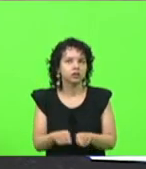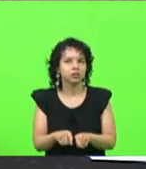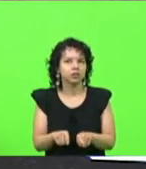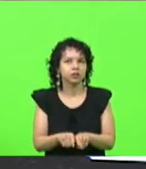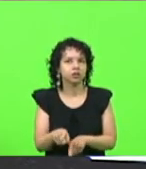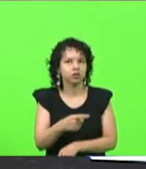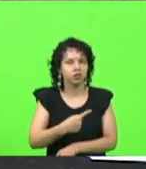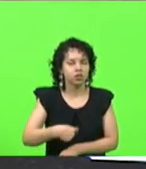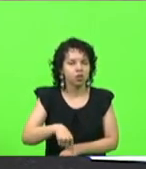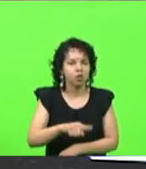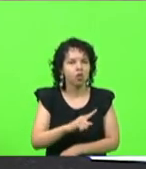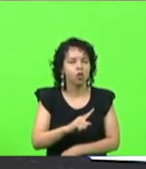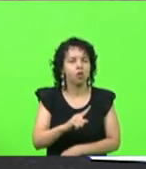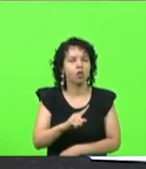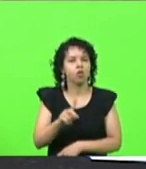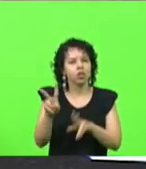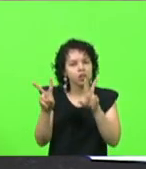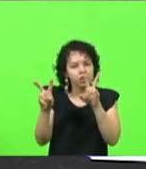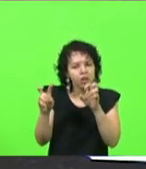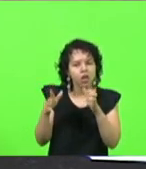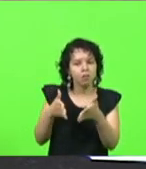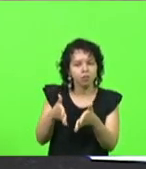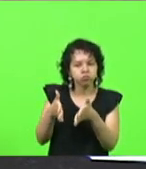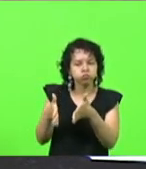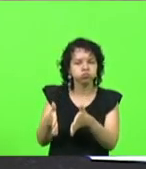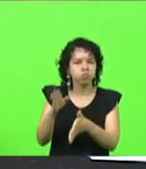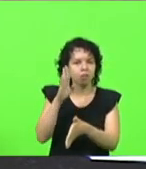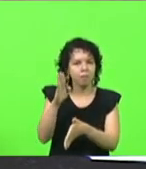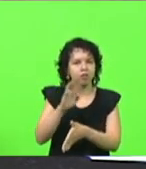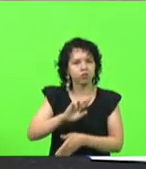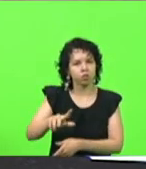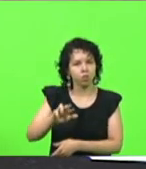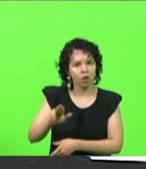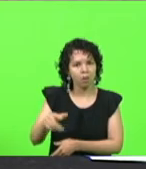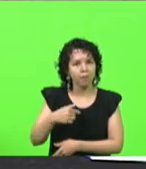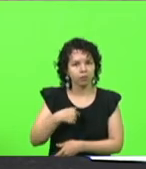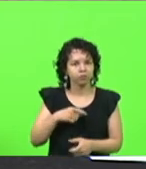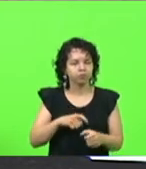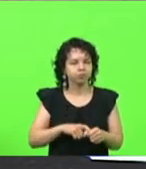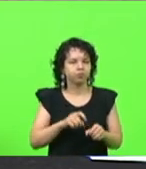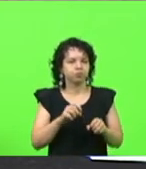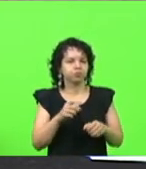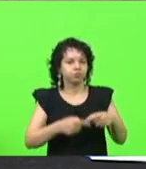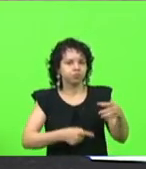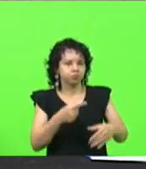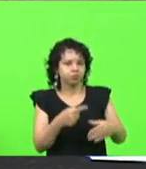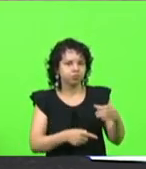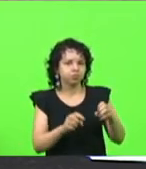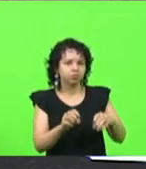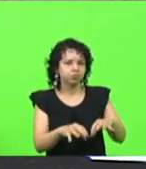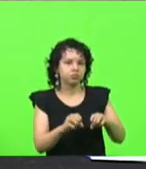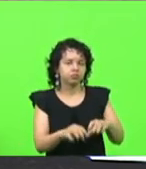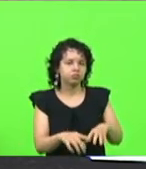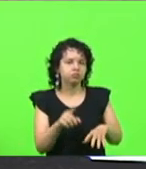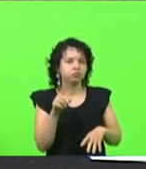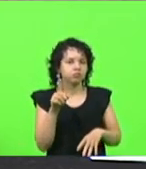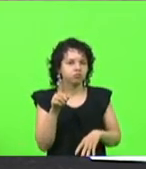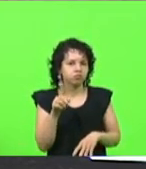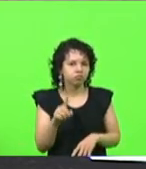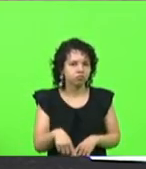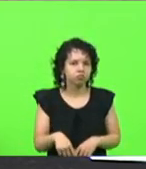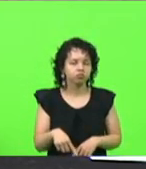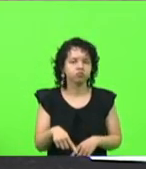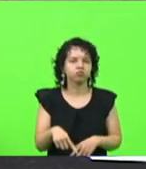viés principal, mas, como membro da Comissão de Educação, eu acho que serve como uma lição pedagógica, o que